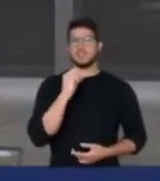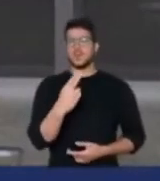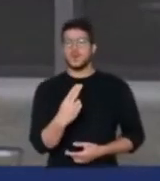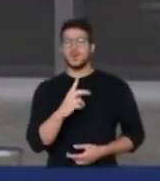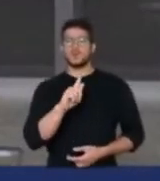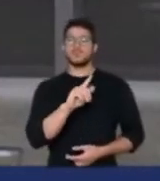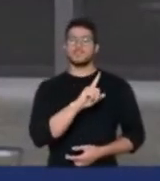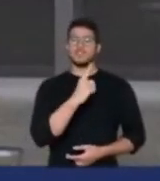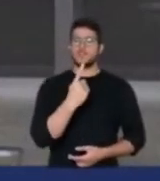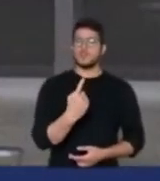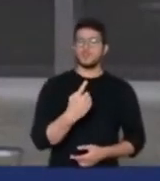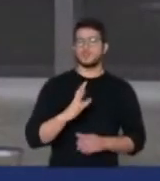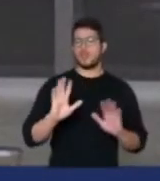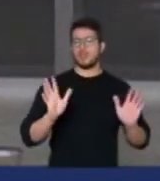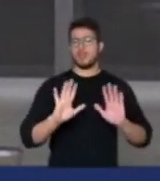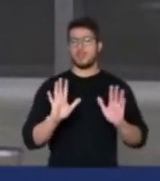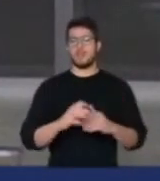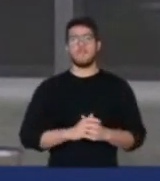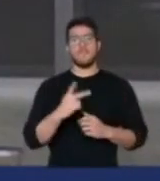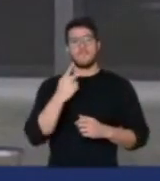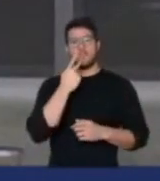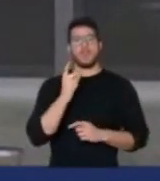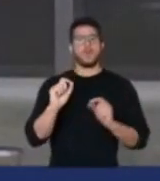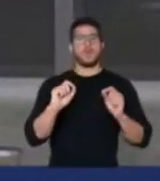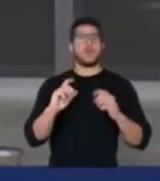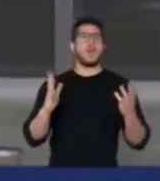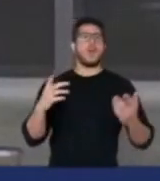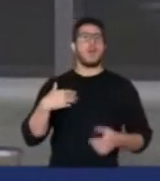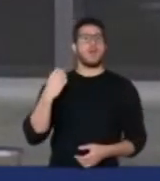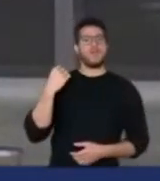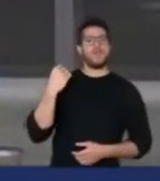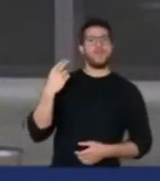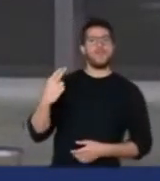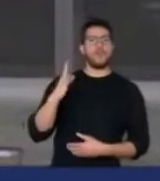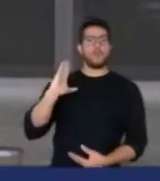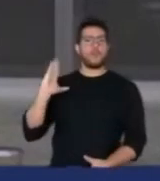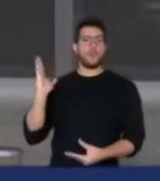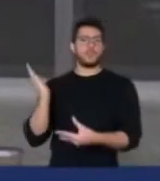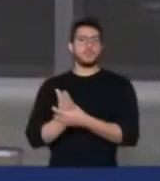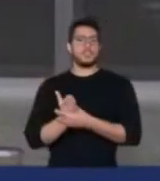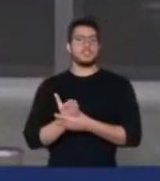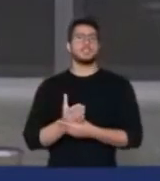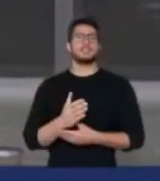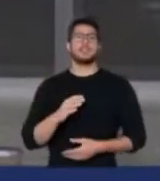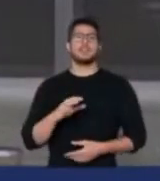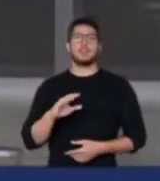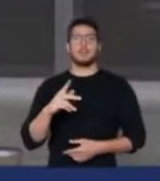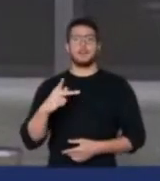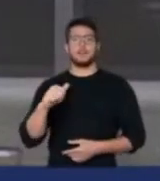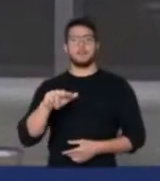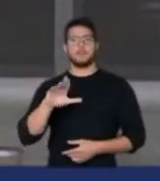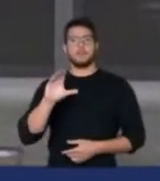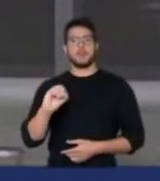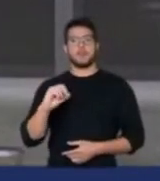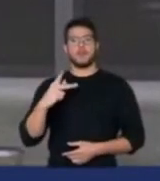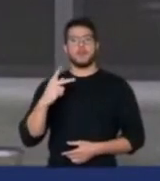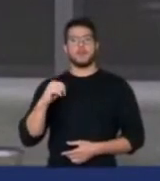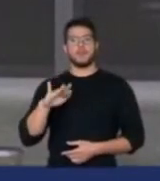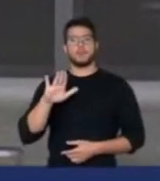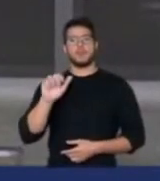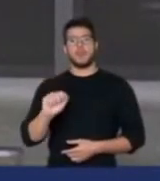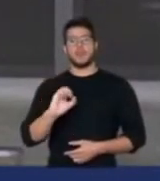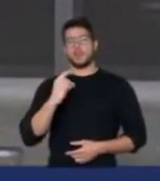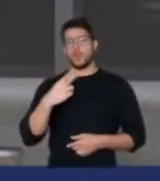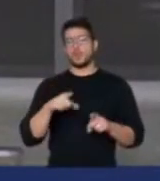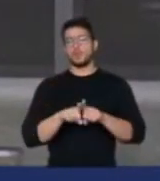um Twitter dizendo vou processar o Tiago dos Reis do Plantão Brasil, vou processar o deputado Paulo Pimenta, como se nós